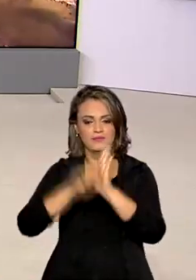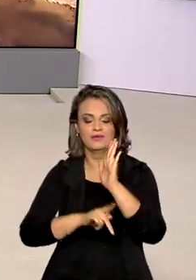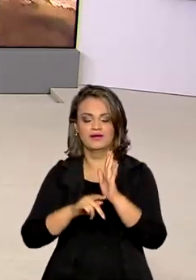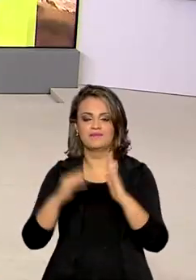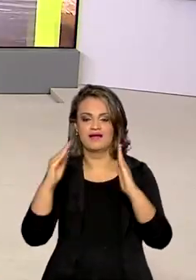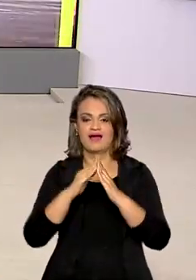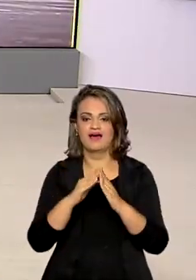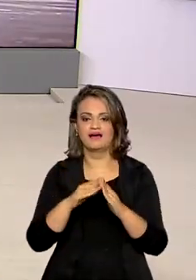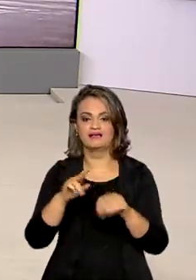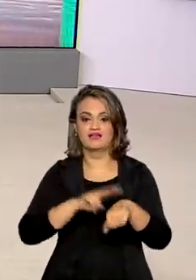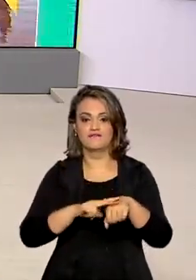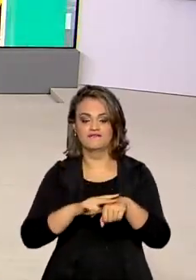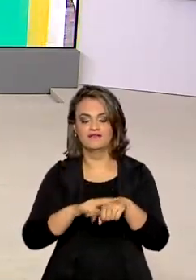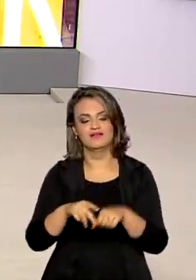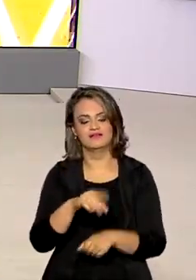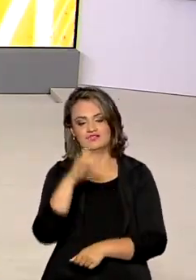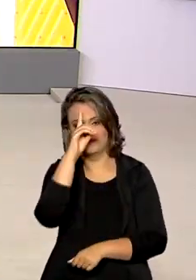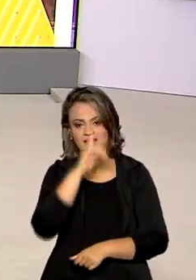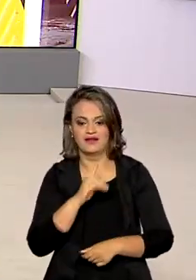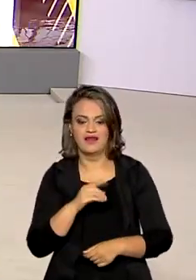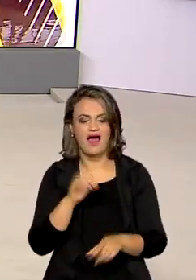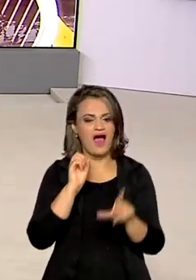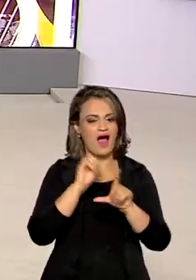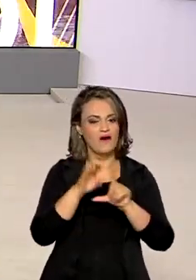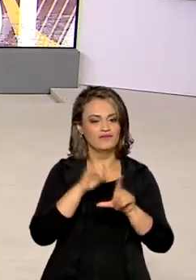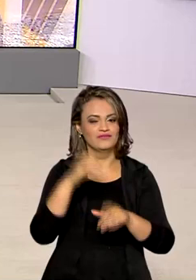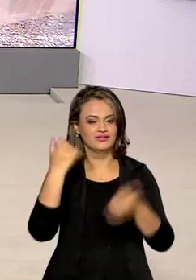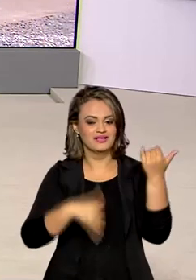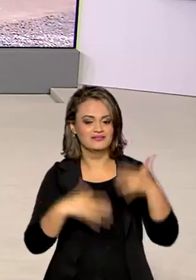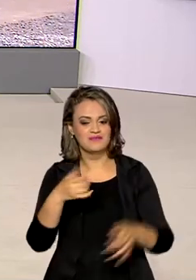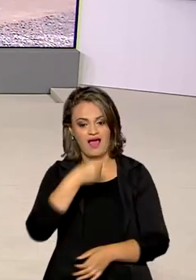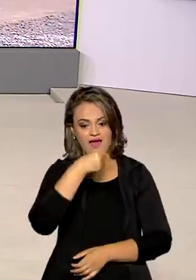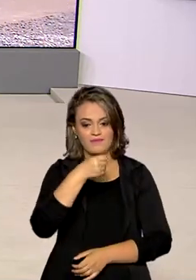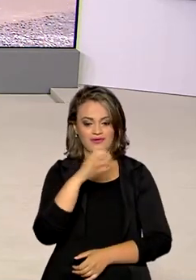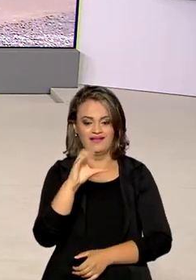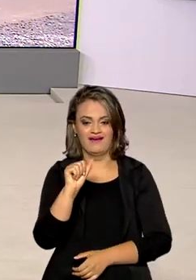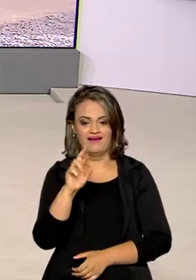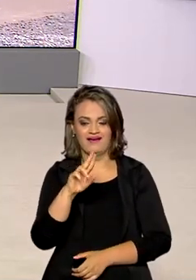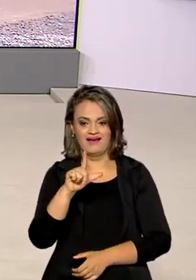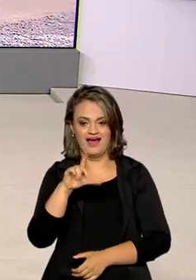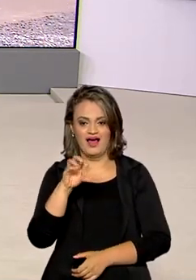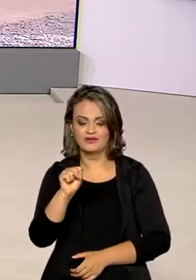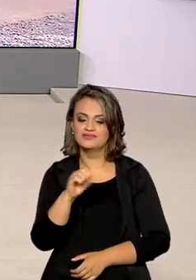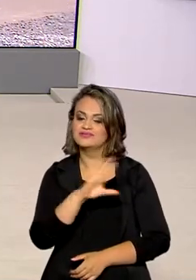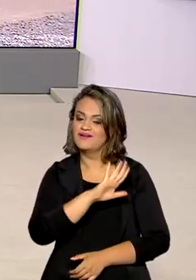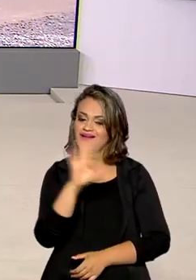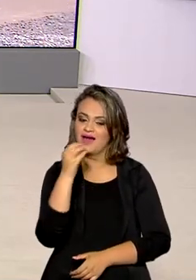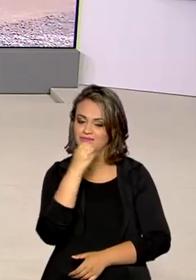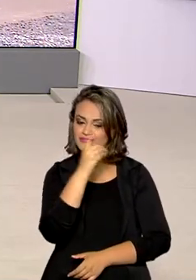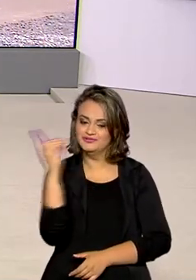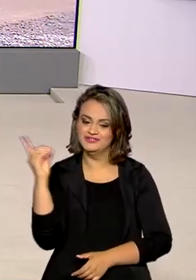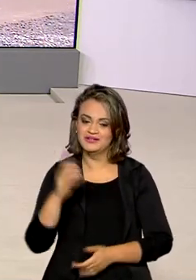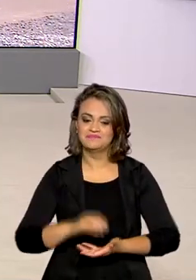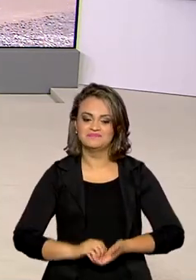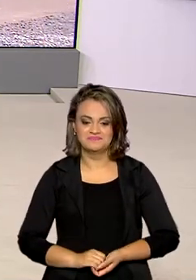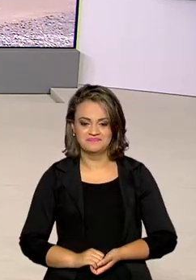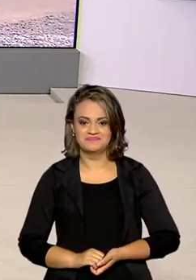Amarela. Quem está lá e vai acompanhar ao vivo isso é Carlos Molinari, ele fala com a gente agora. Bom dia, Molinari.